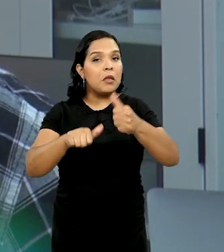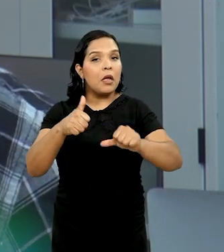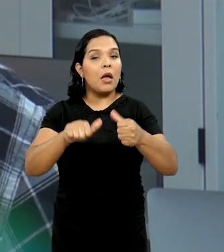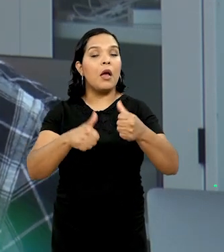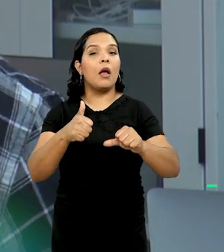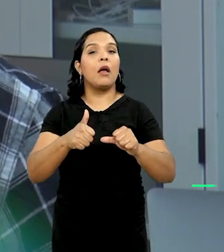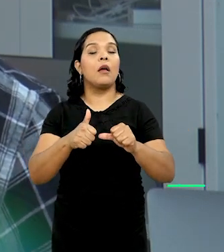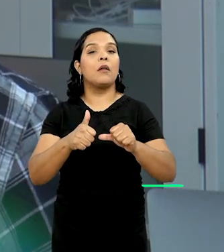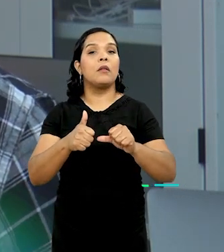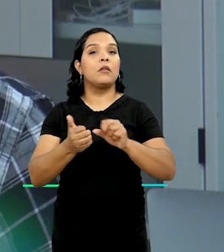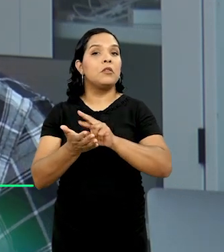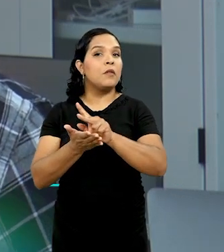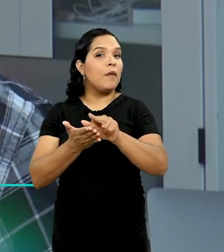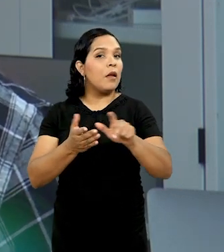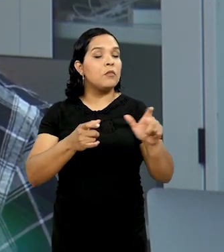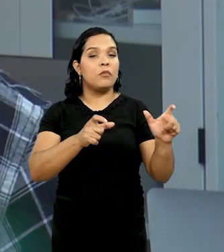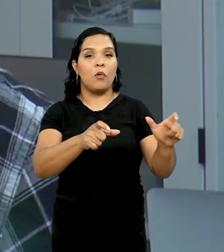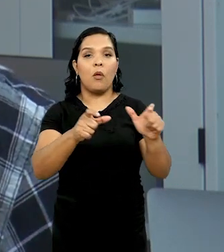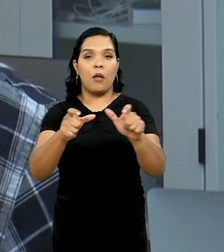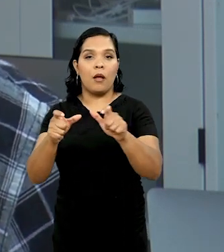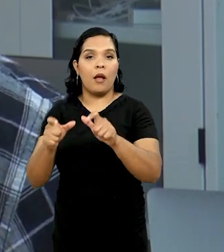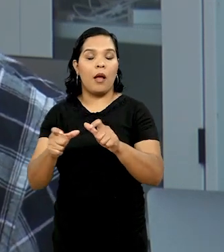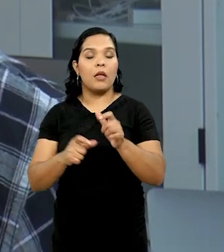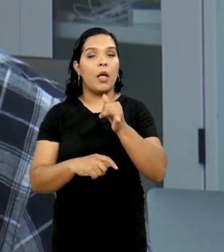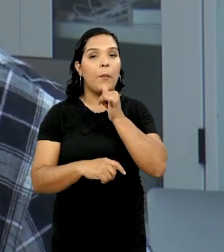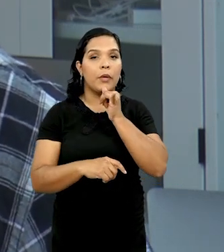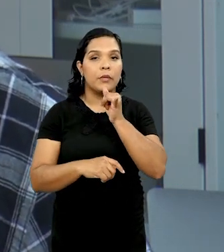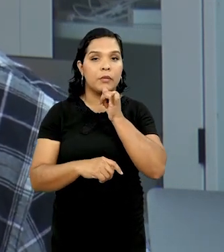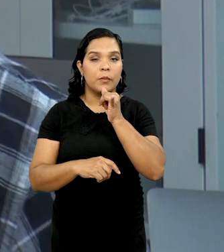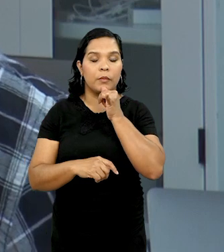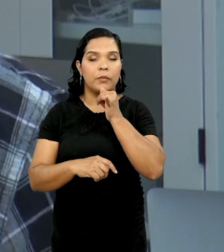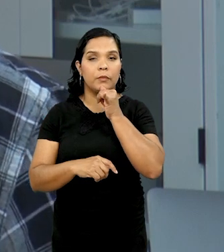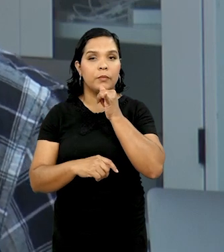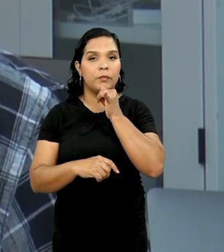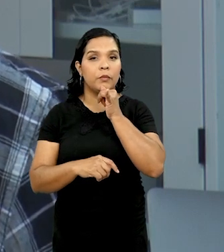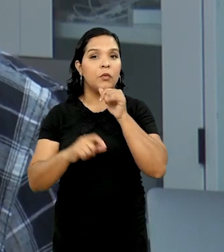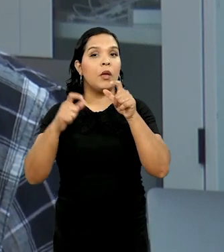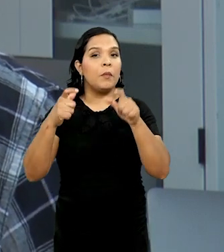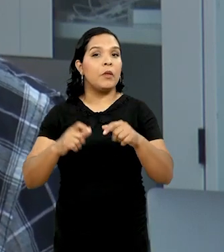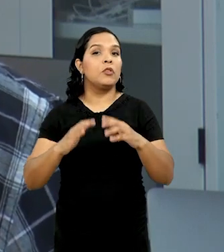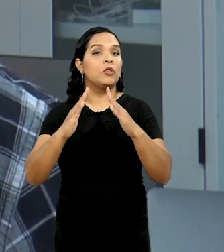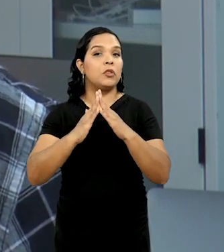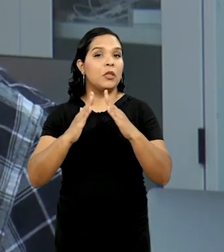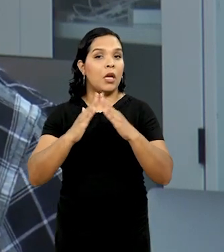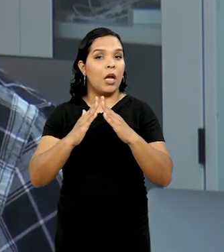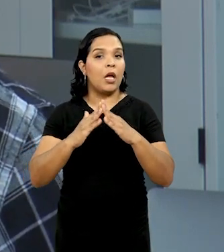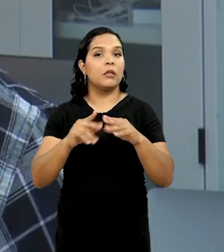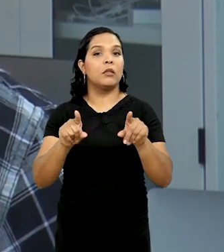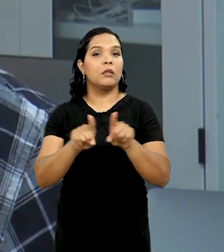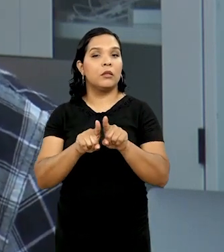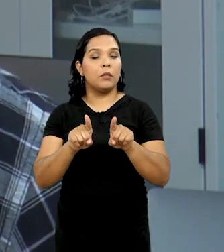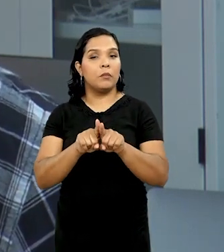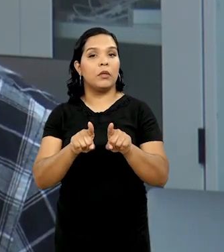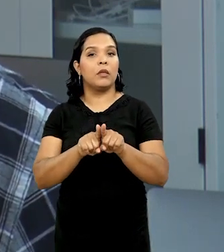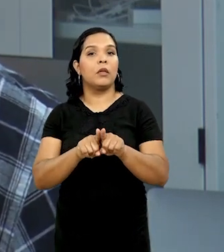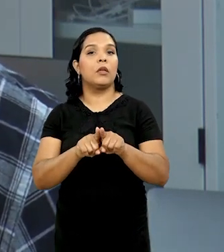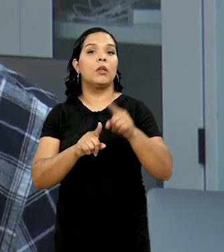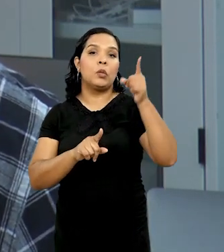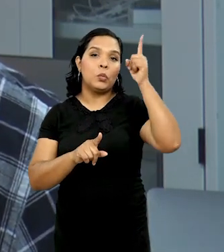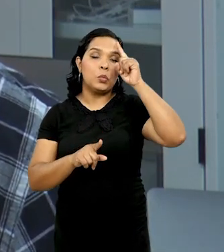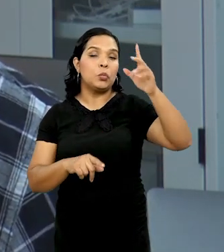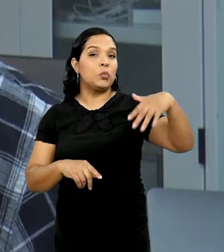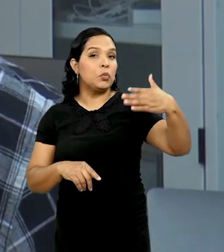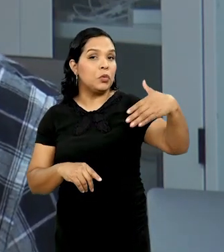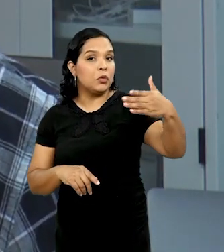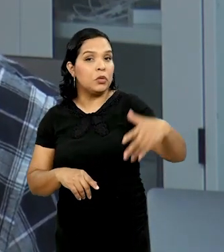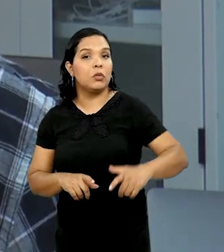dinâmica em diversos ambientes, como, por exemplo, ambiente doméstico, na realização das atividades da